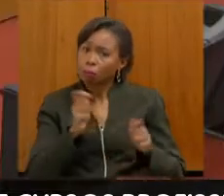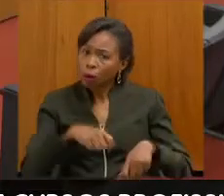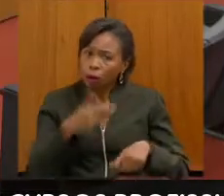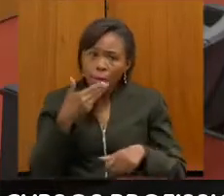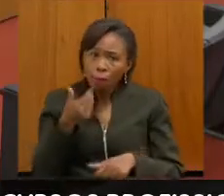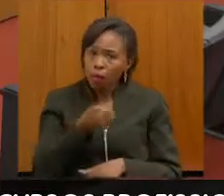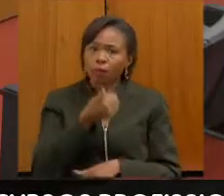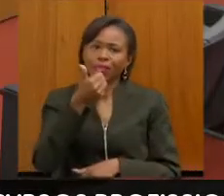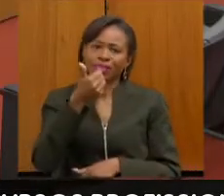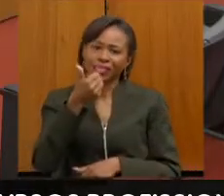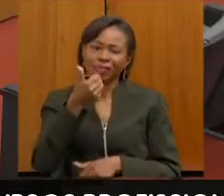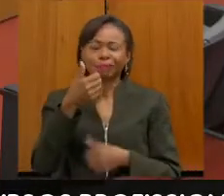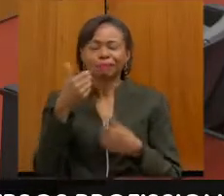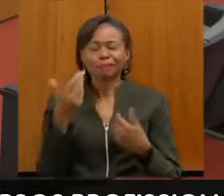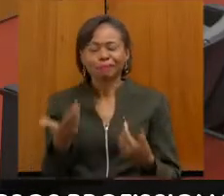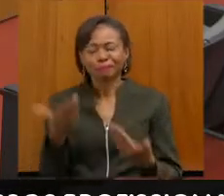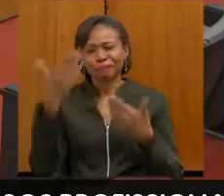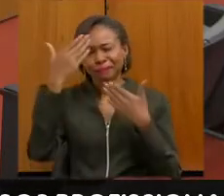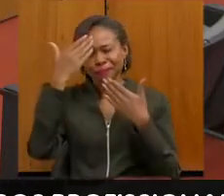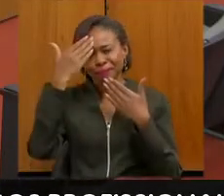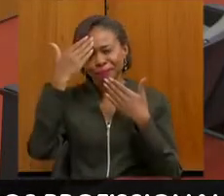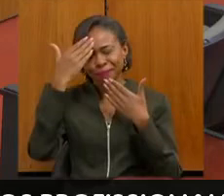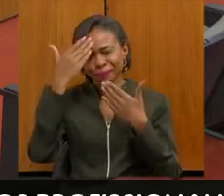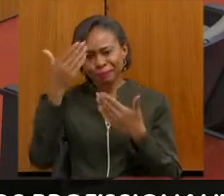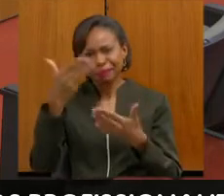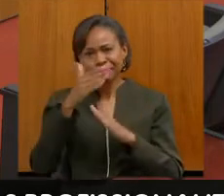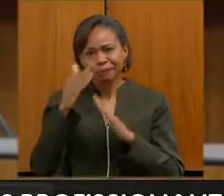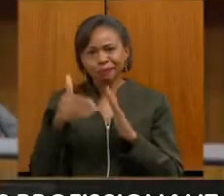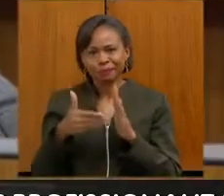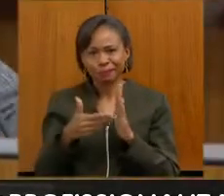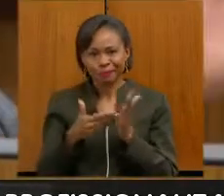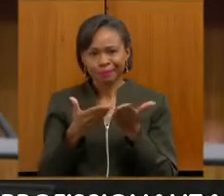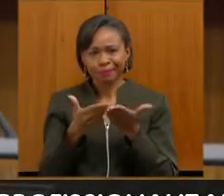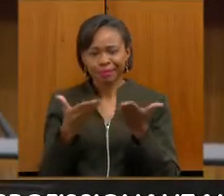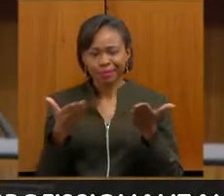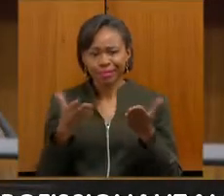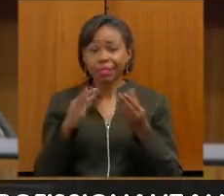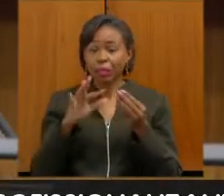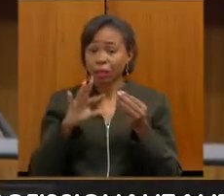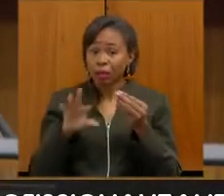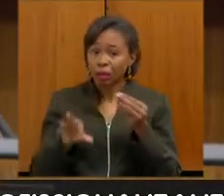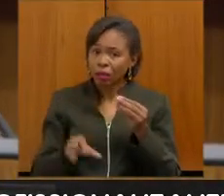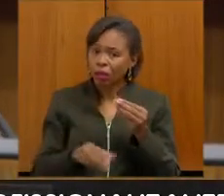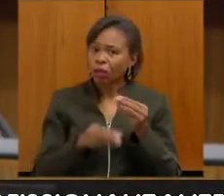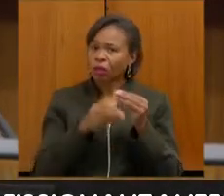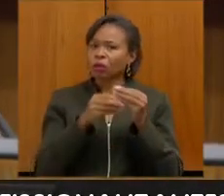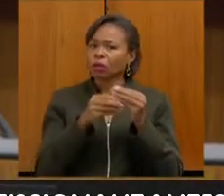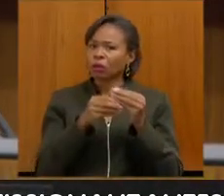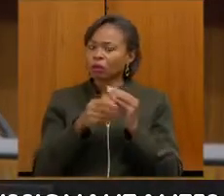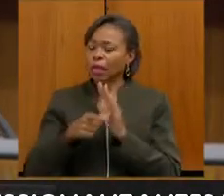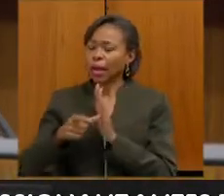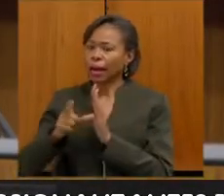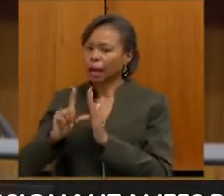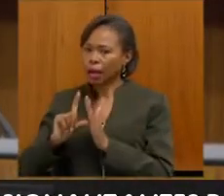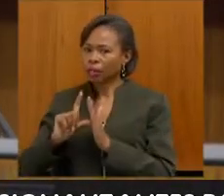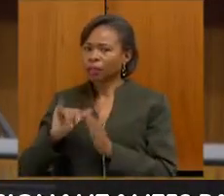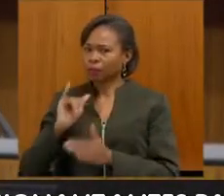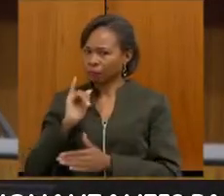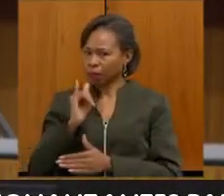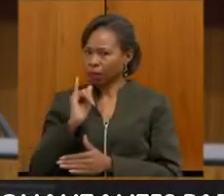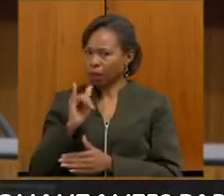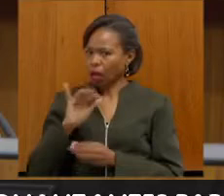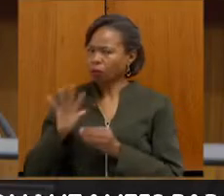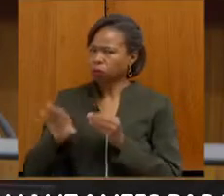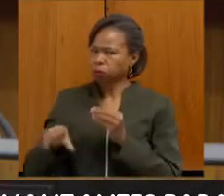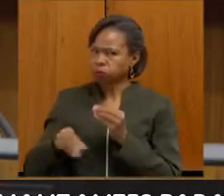Então, obrigada a todos e reforço tudo o que já foi falado aqui na mesa, porque tudo é de